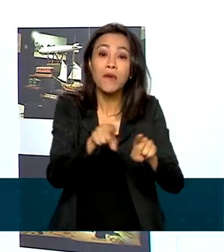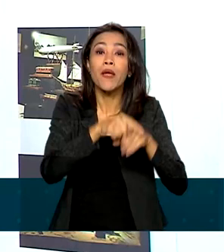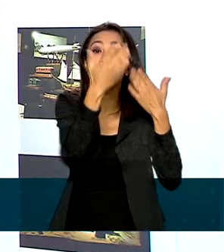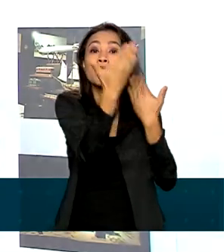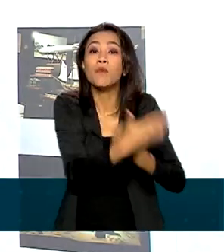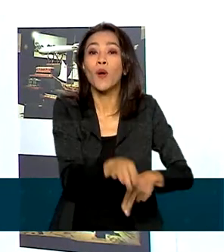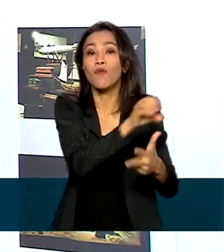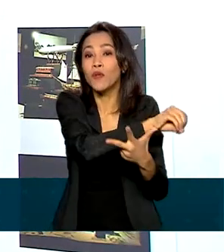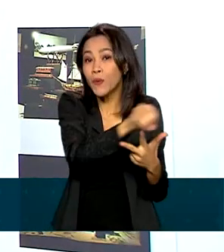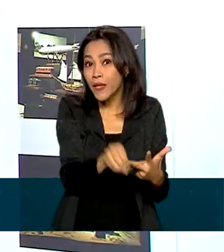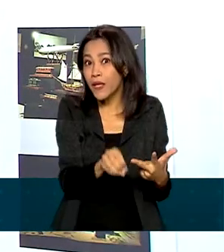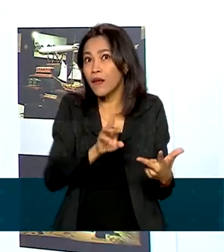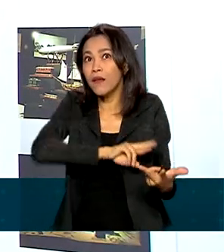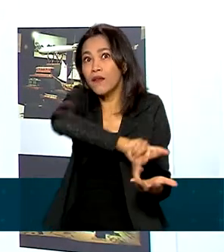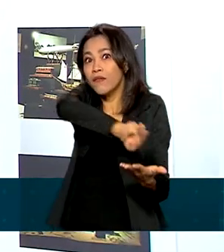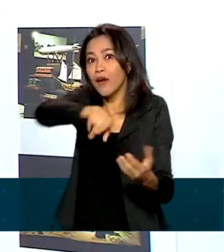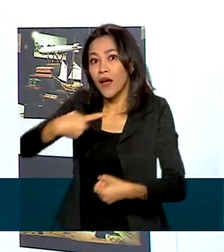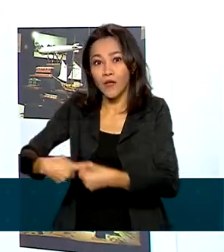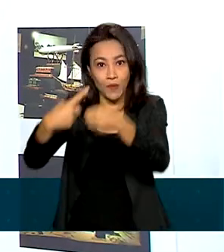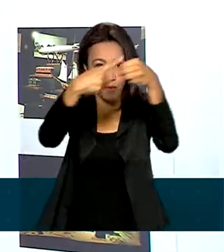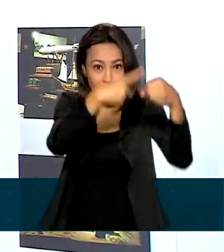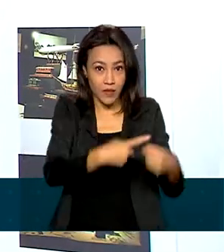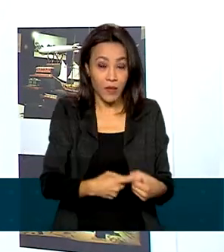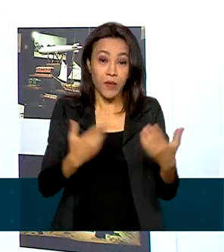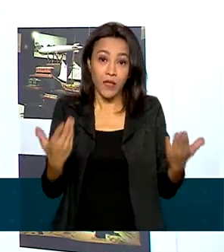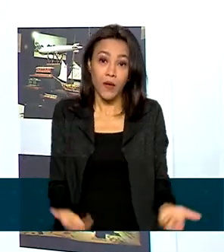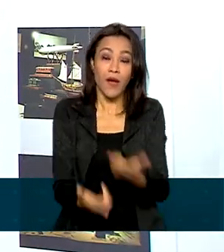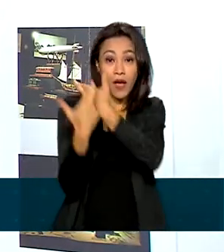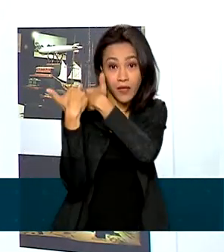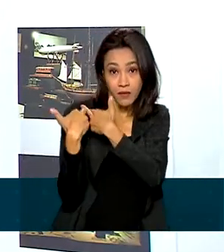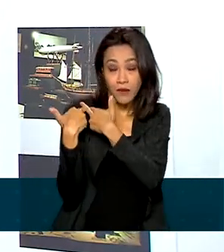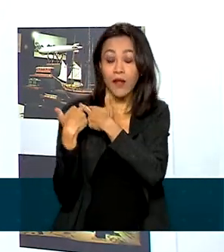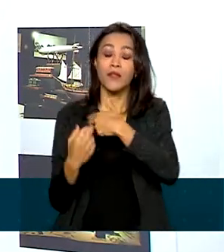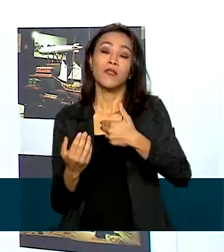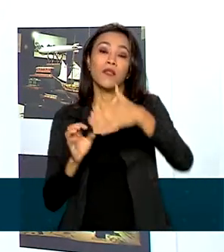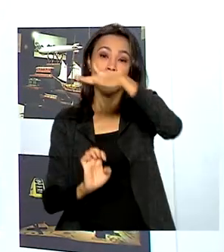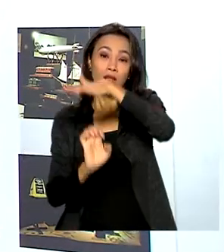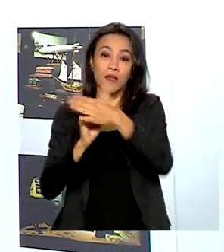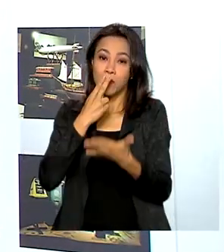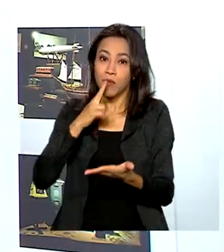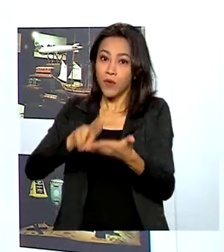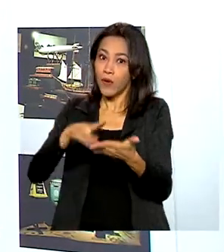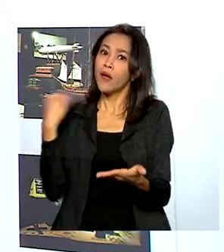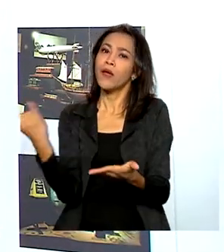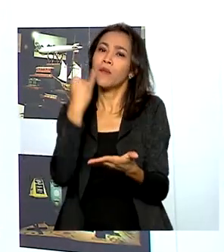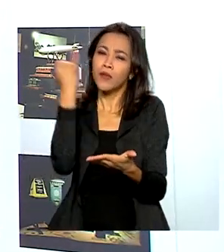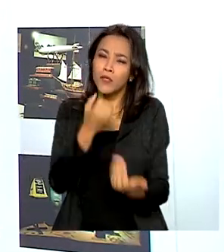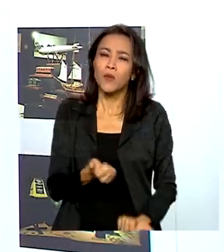municípios. O papel dos correios nesse momento é muito importante também como agente de desenvolvimento social.